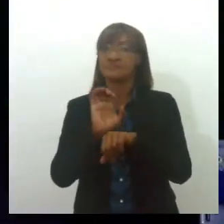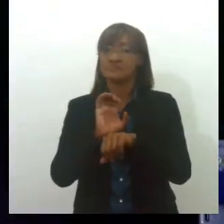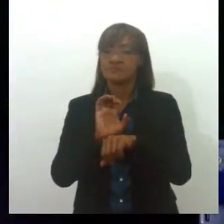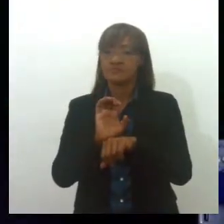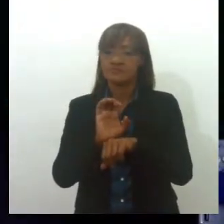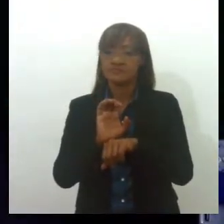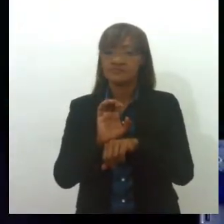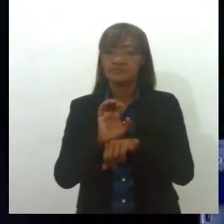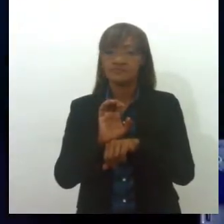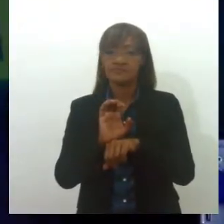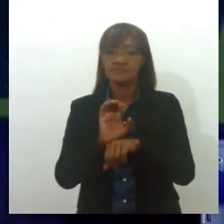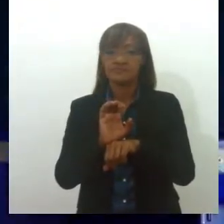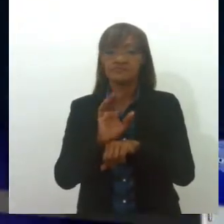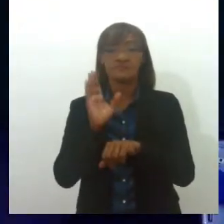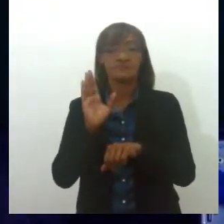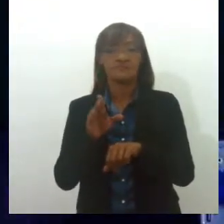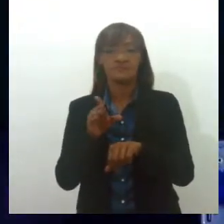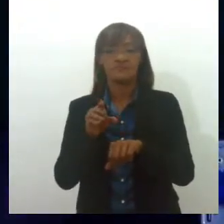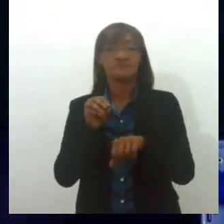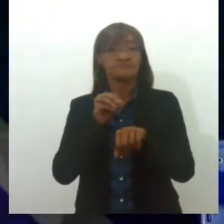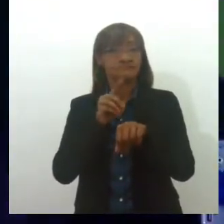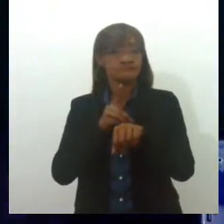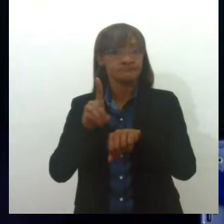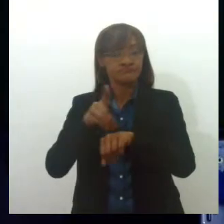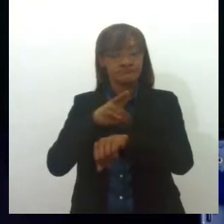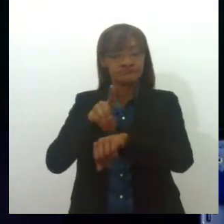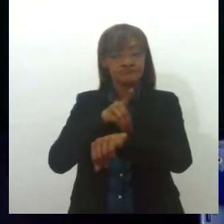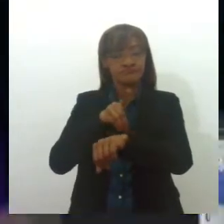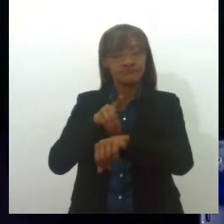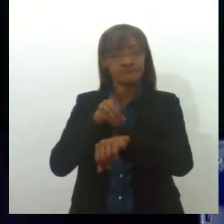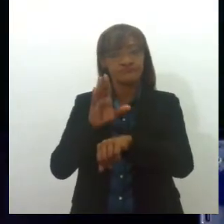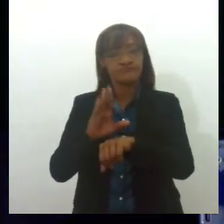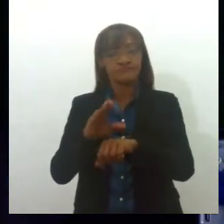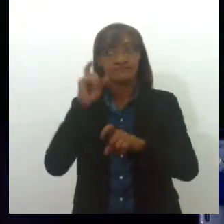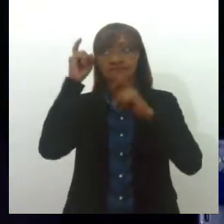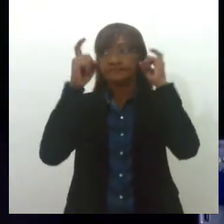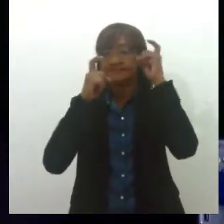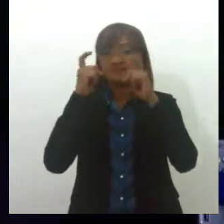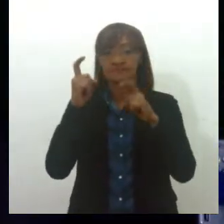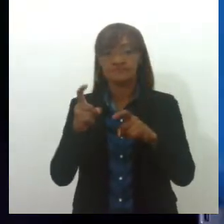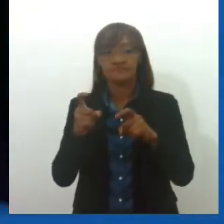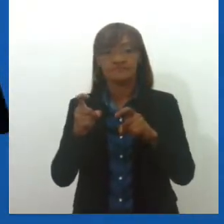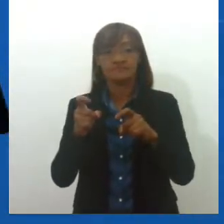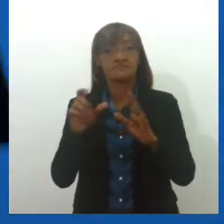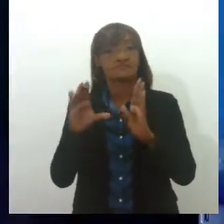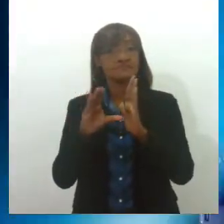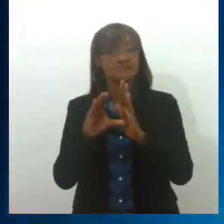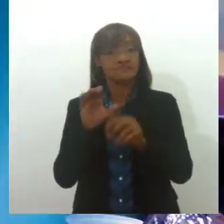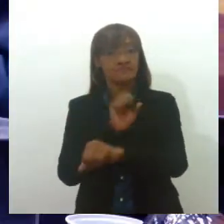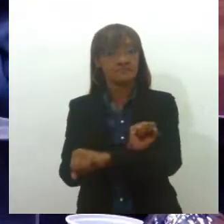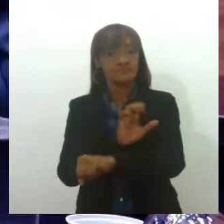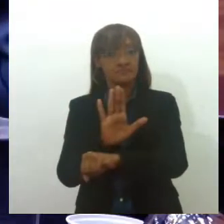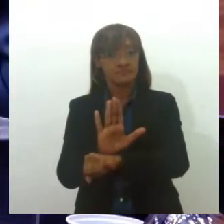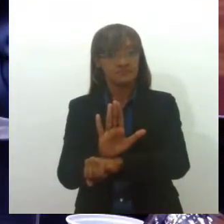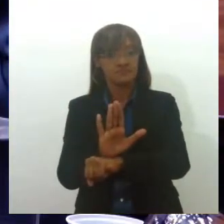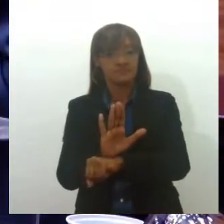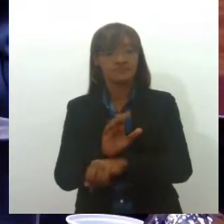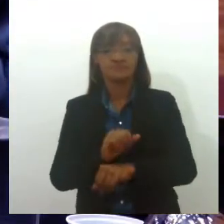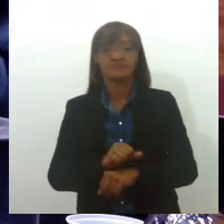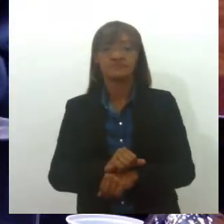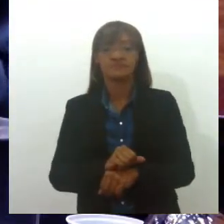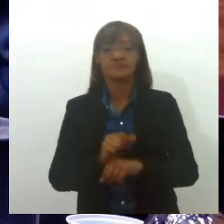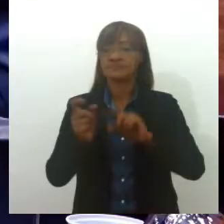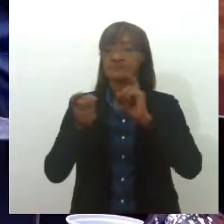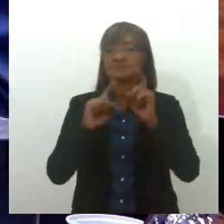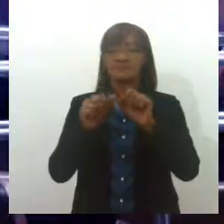Aumento de focos do mosquito da dengue preocupa moradores da Barra dos Roqueiros. A audiência